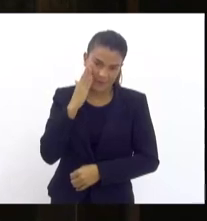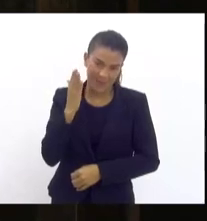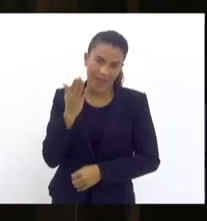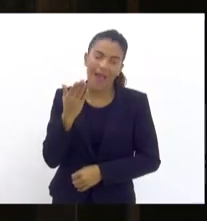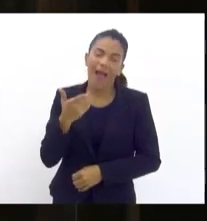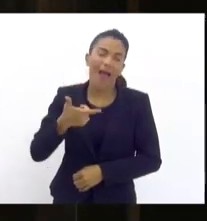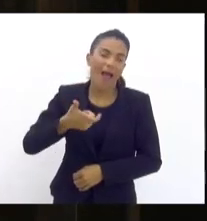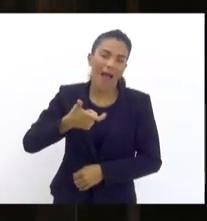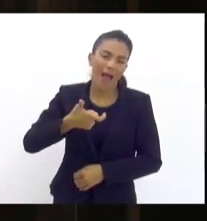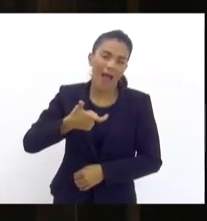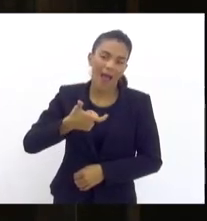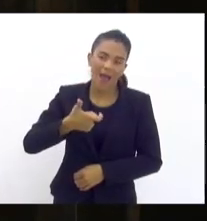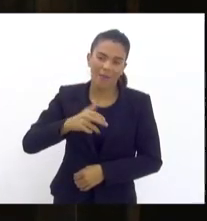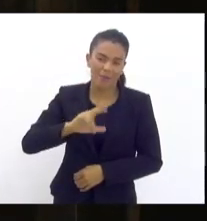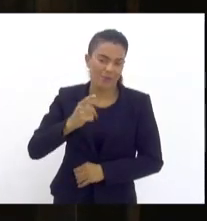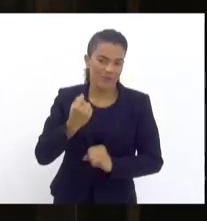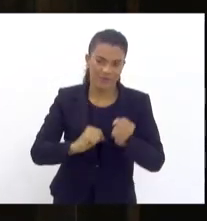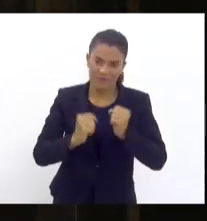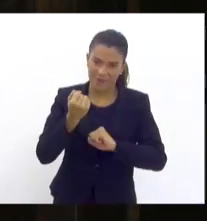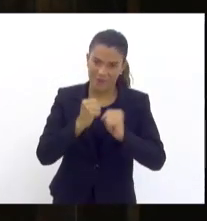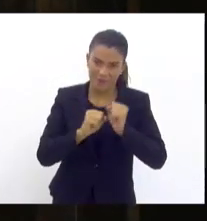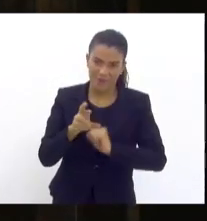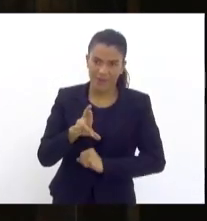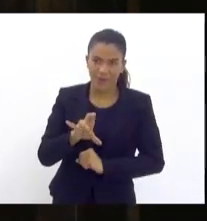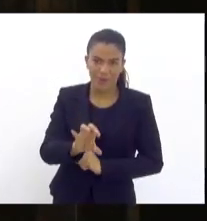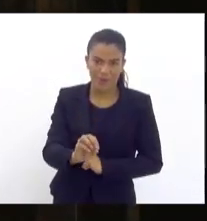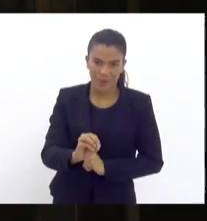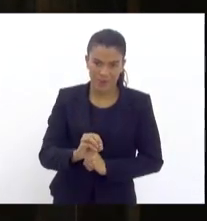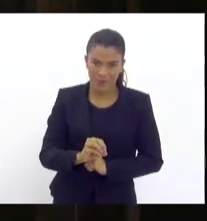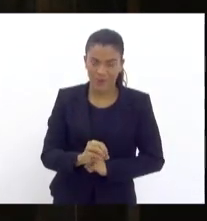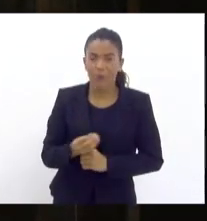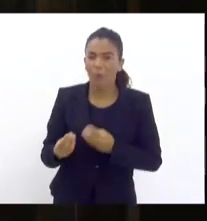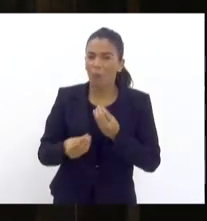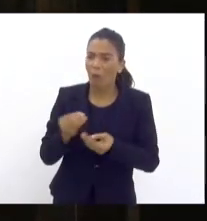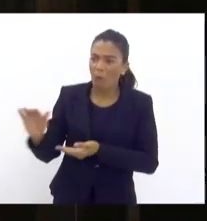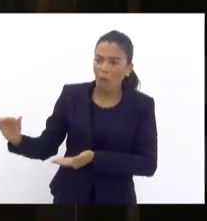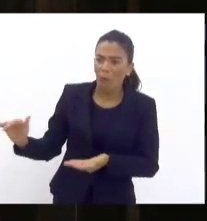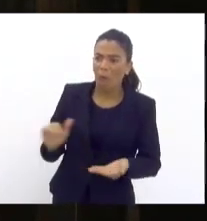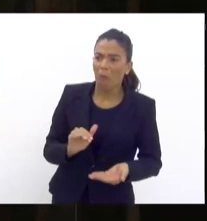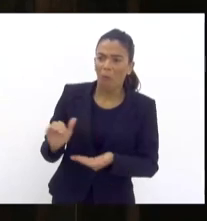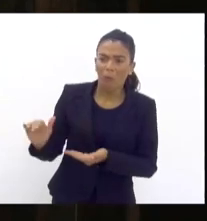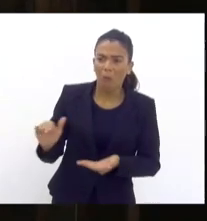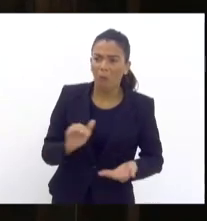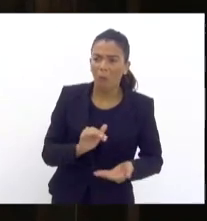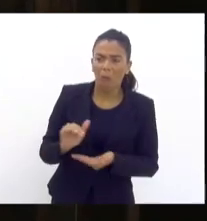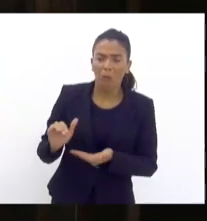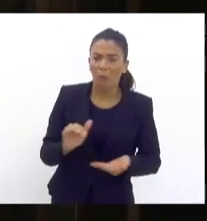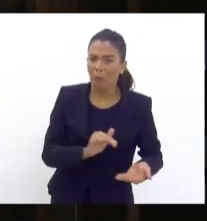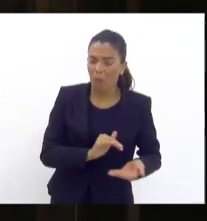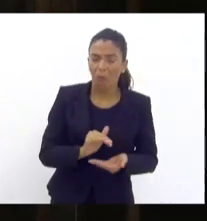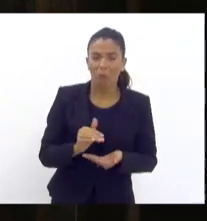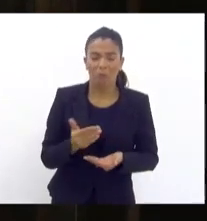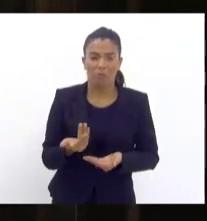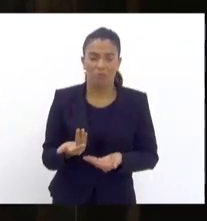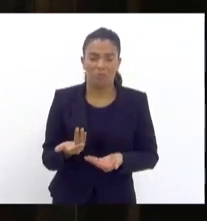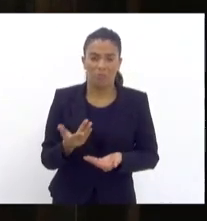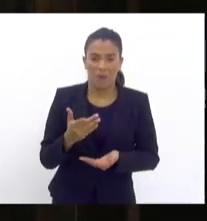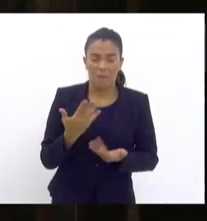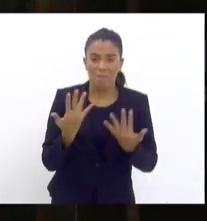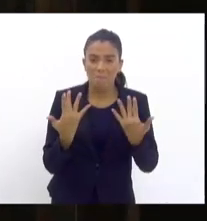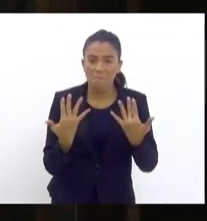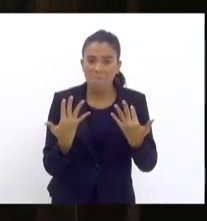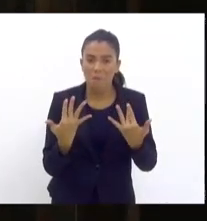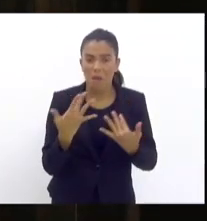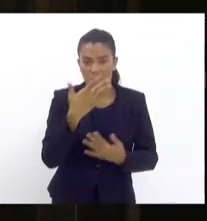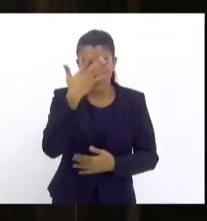fabricadas no Rio de Janeiro e elas vêm parar aqui na mão de criminosos que participam